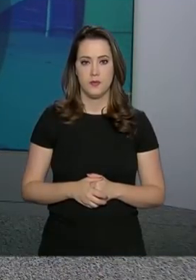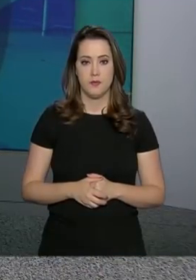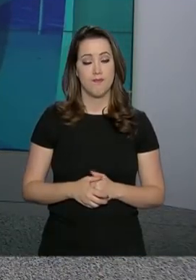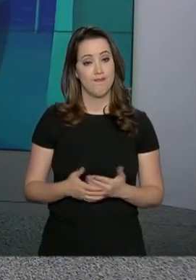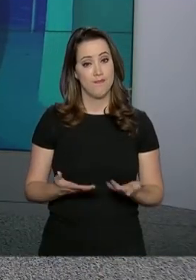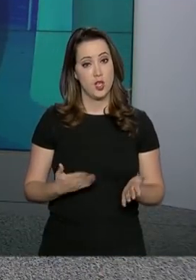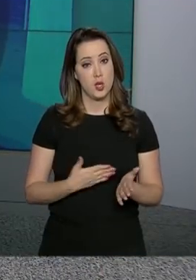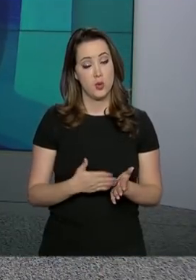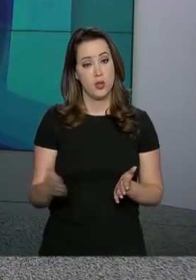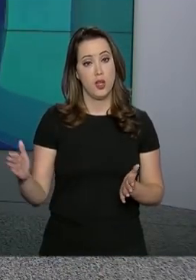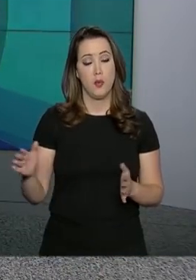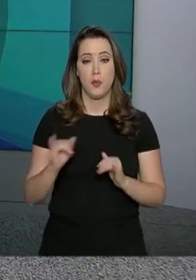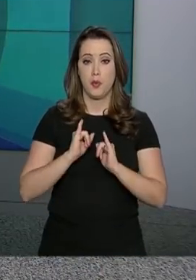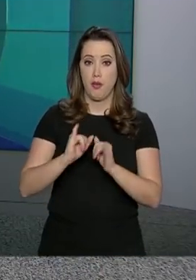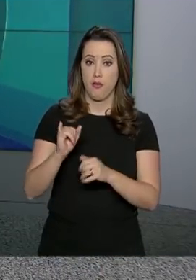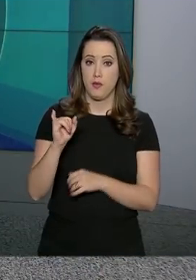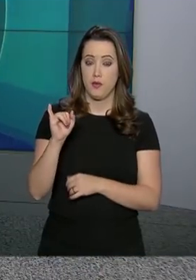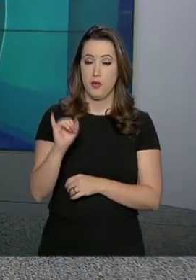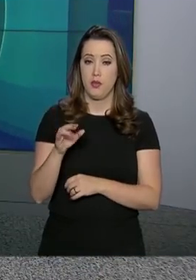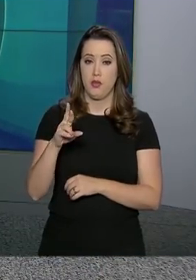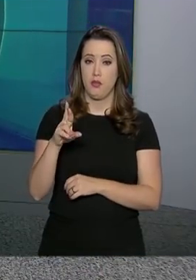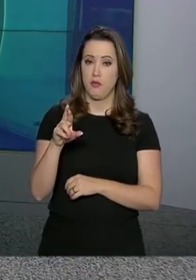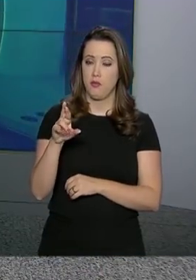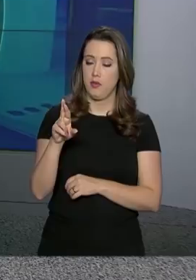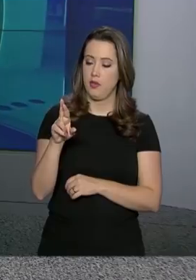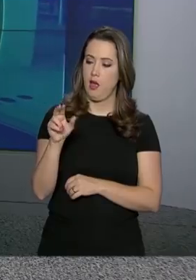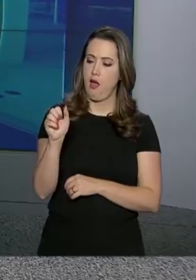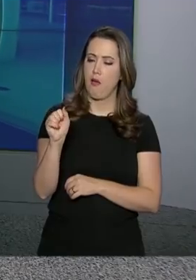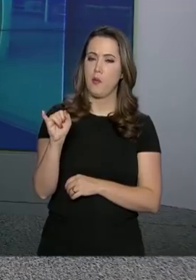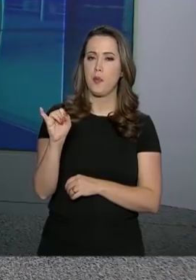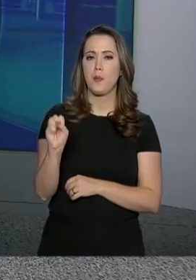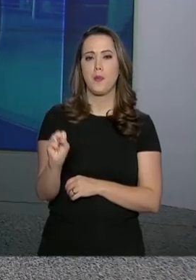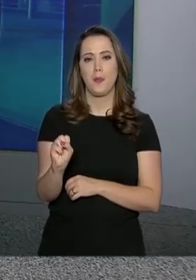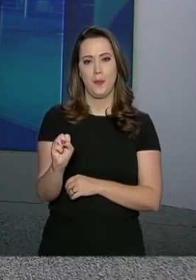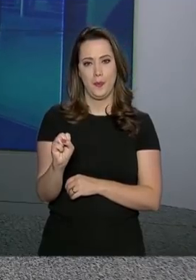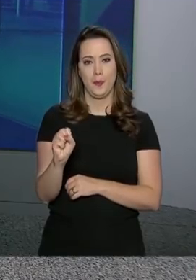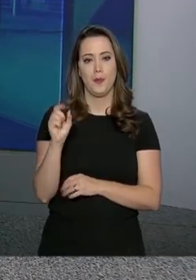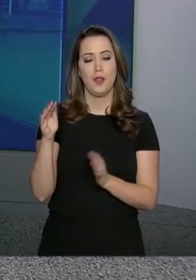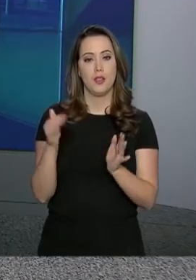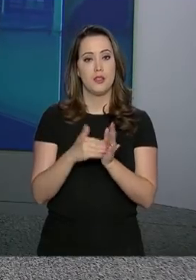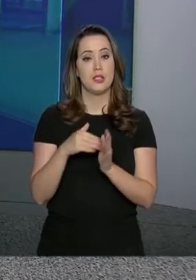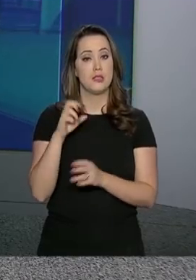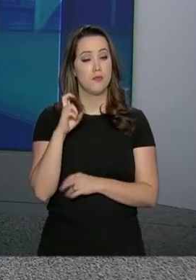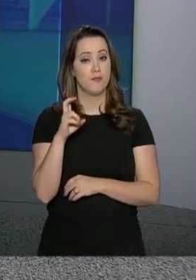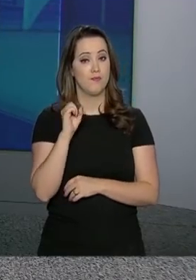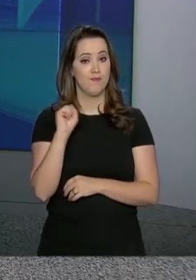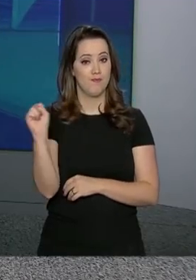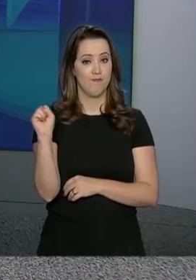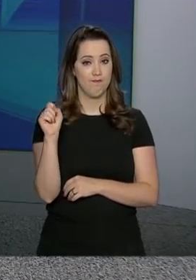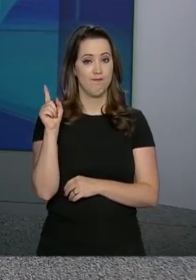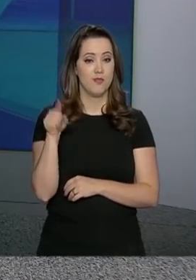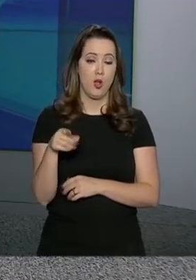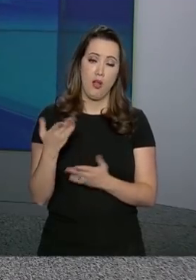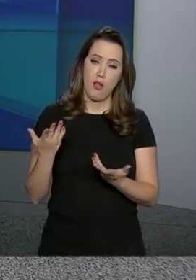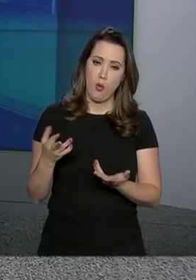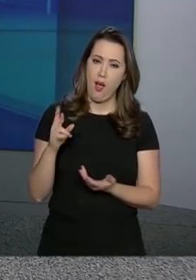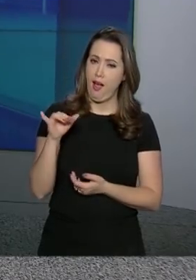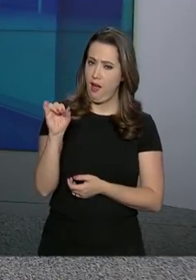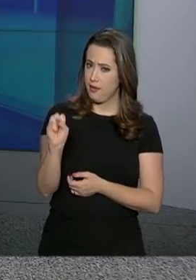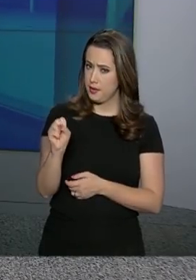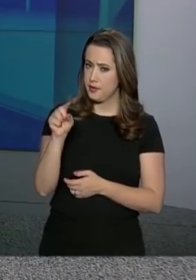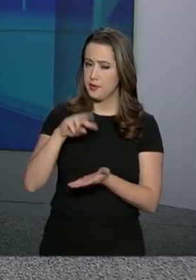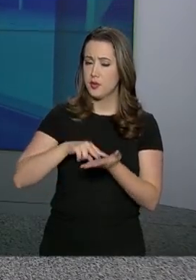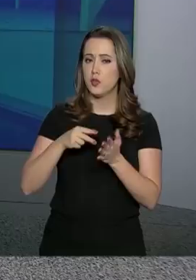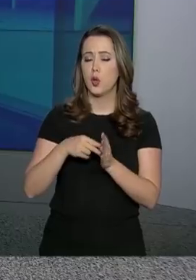E o prazo para a entrega da Relação Anual de Informações Sociais, a RAIS, vai até 5 de abril. É com ela que o